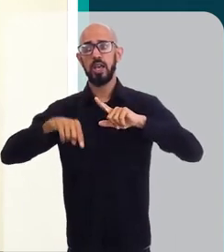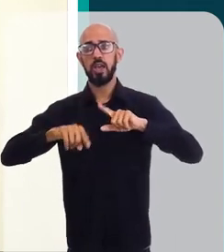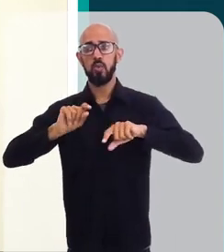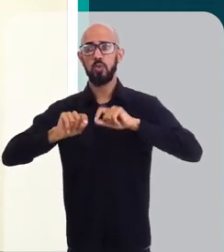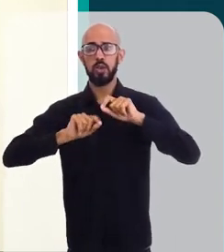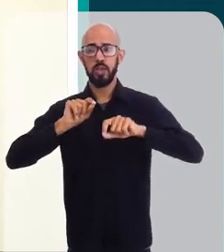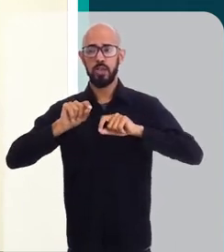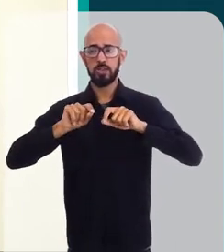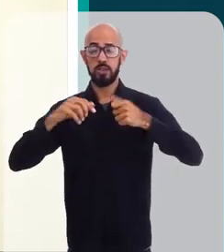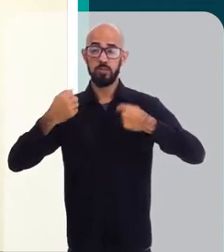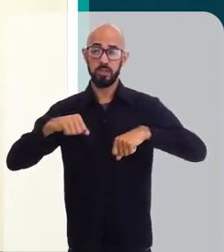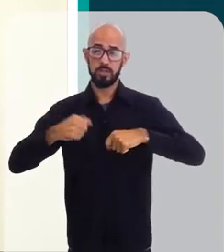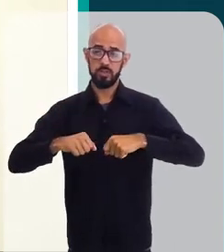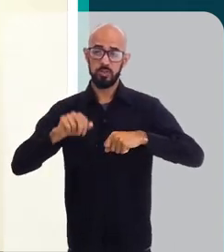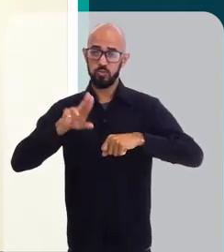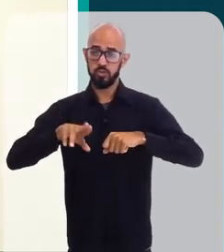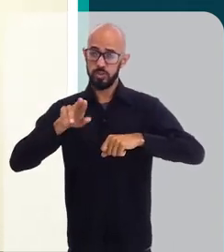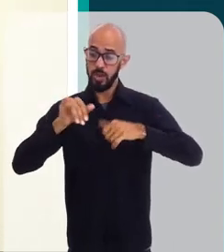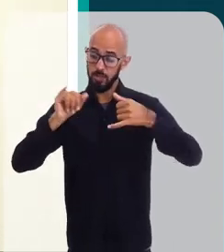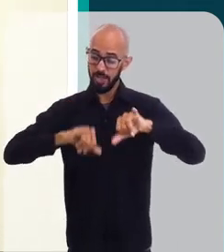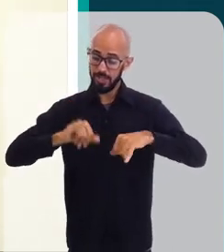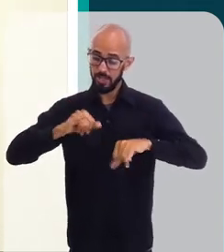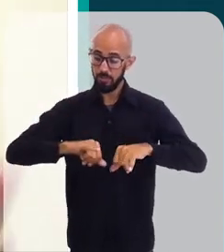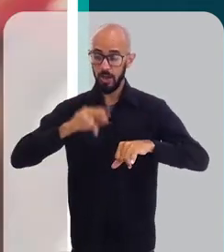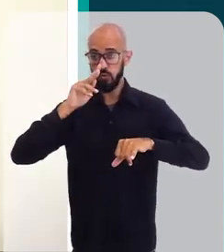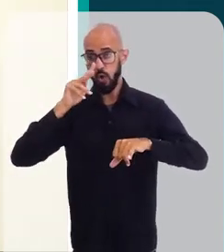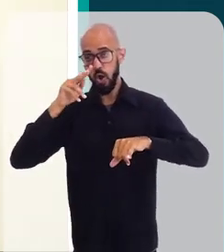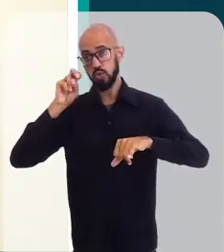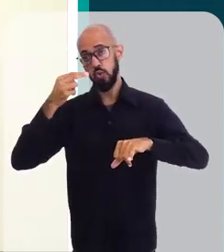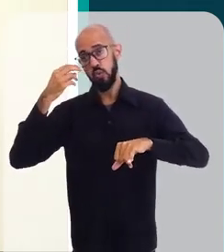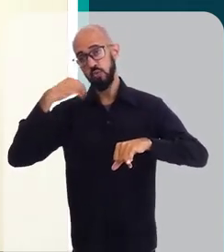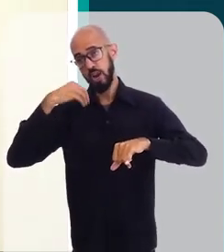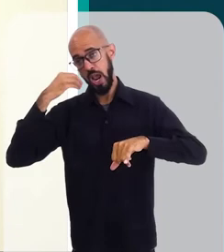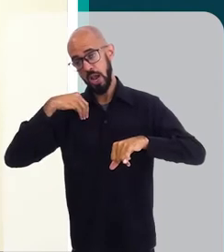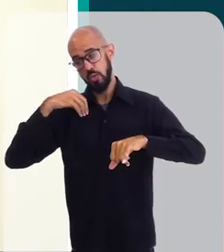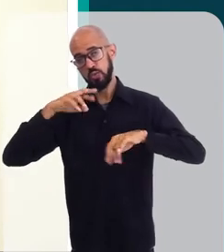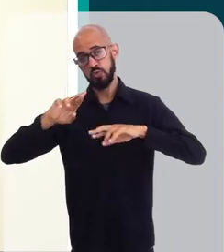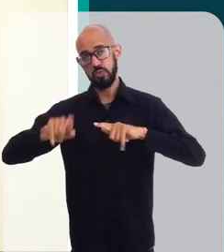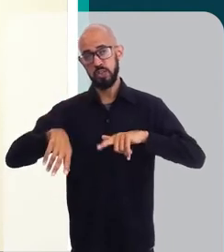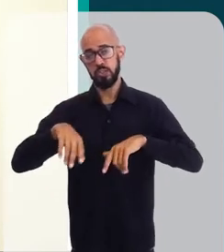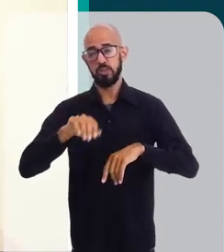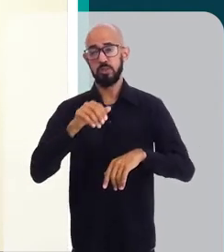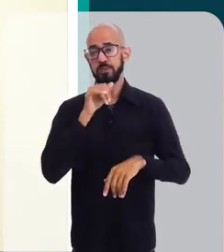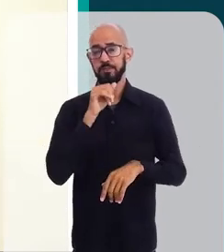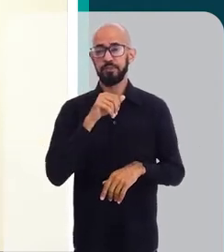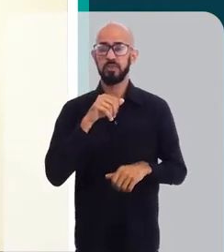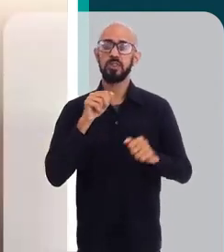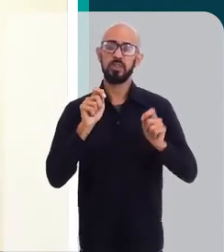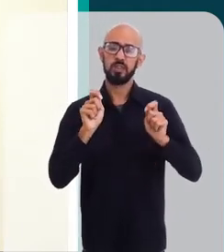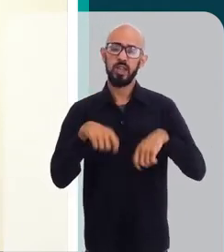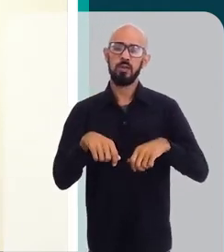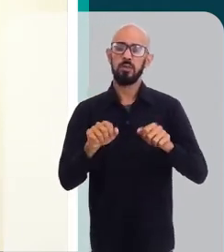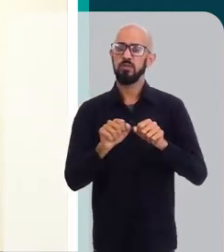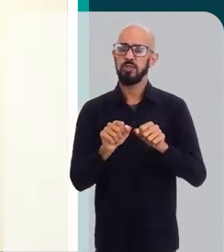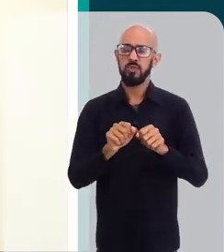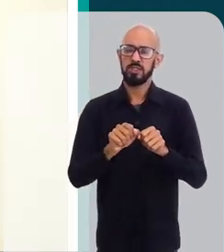utilizar concentrações diferentes, por exemplo, no peeling, você vai fazer, você pode fazer